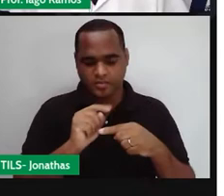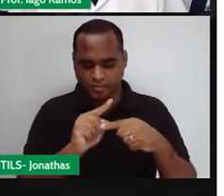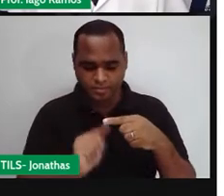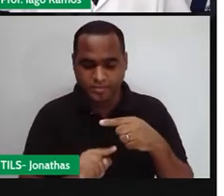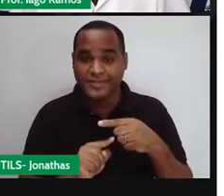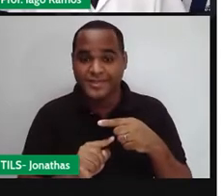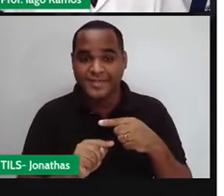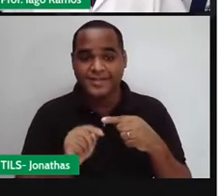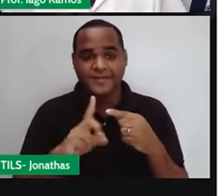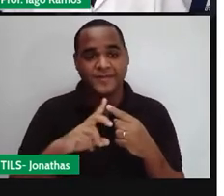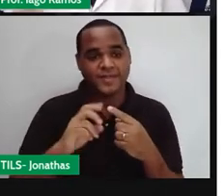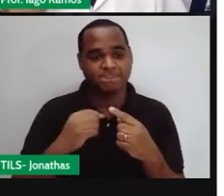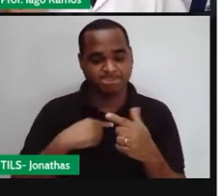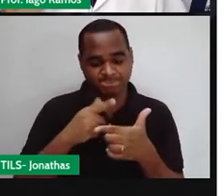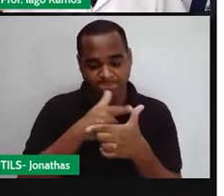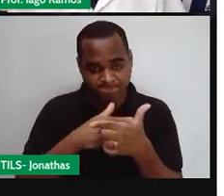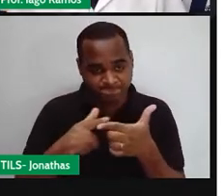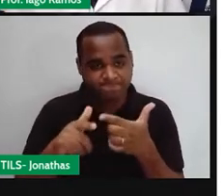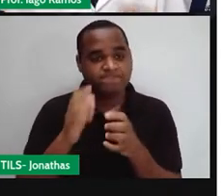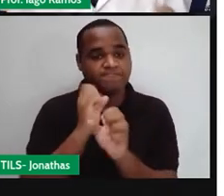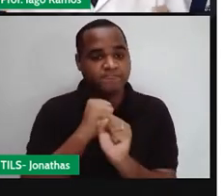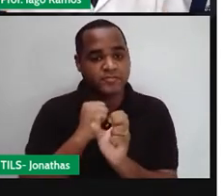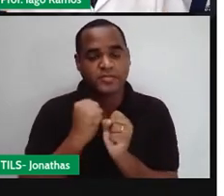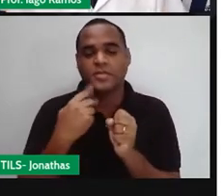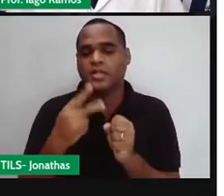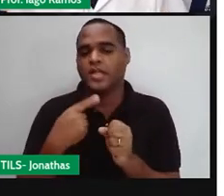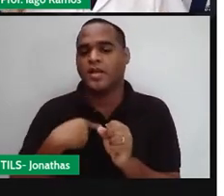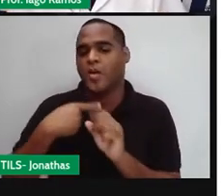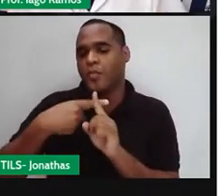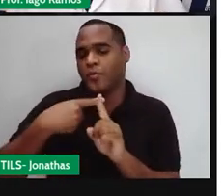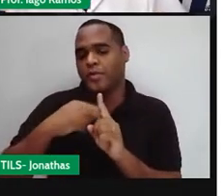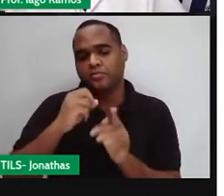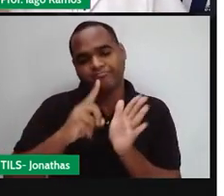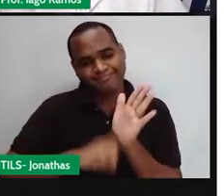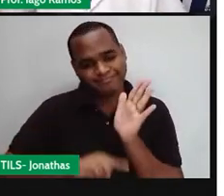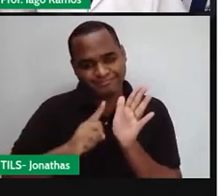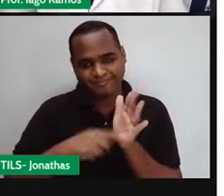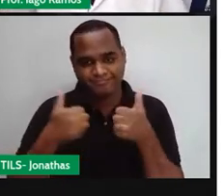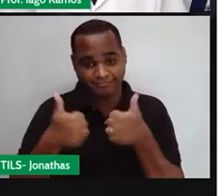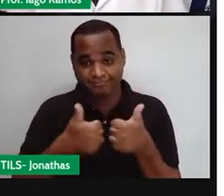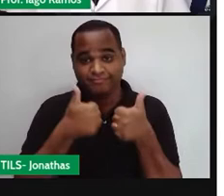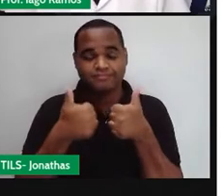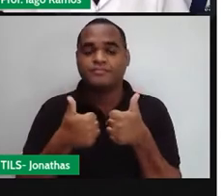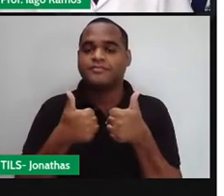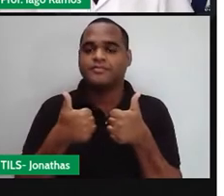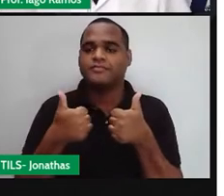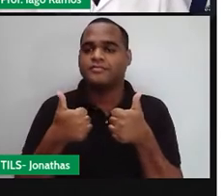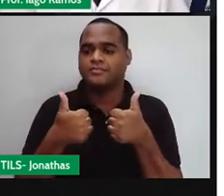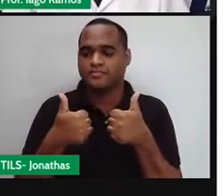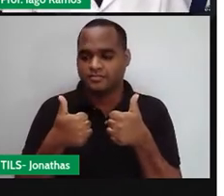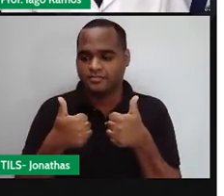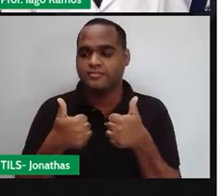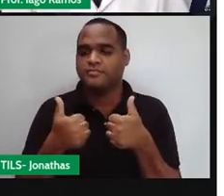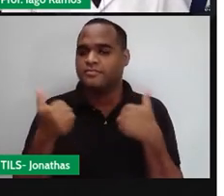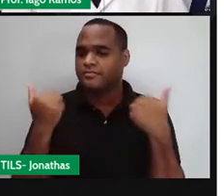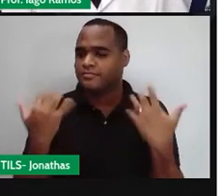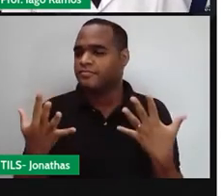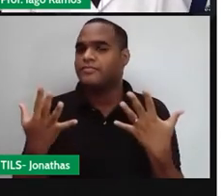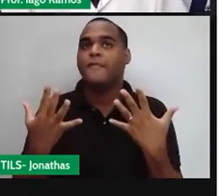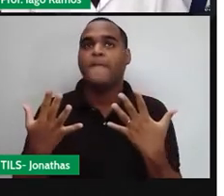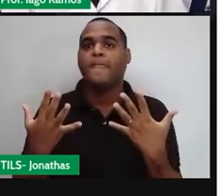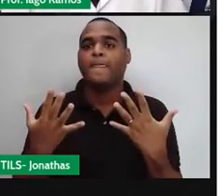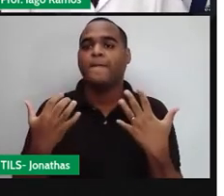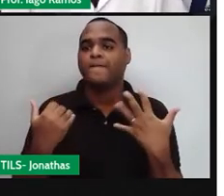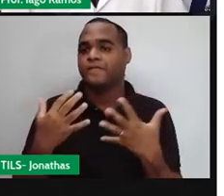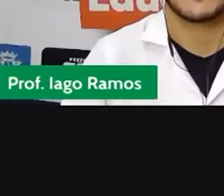divisão que envolve números positivos e números negativos, tá bom? Bom, e aí a gente vai